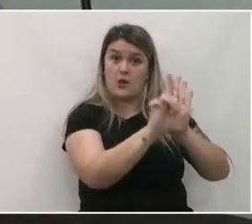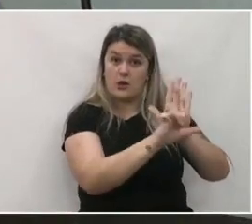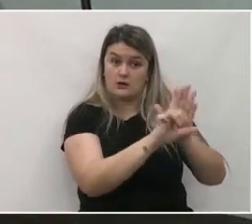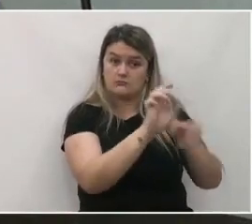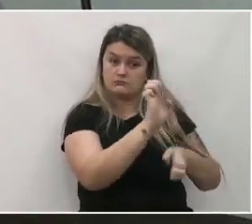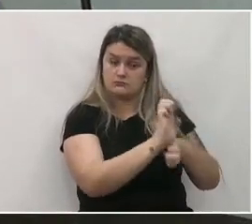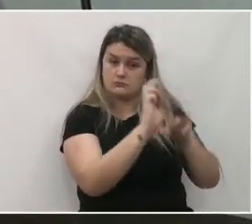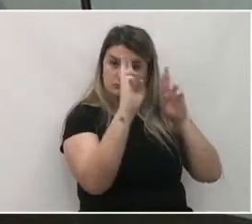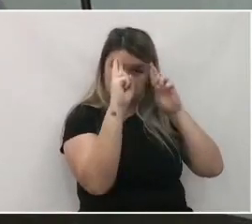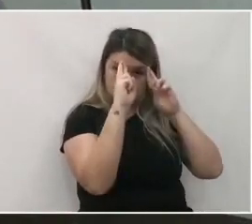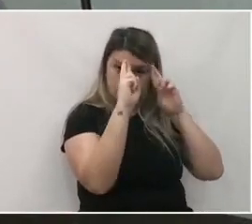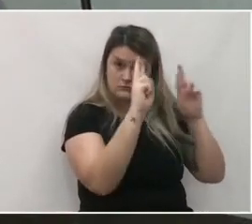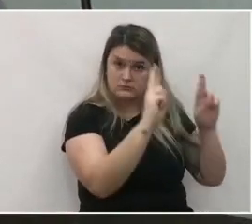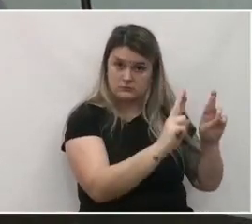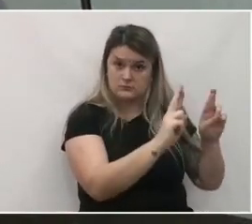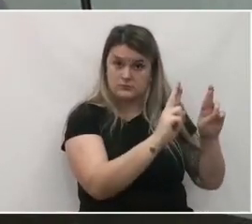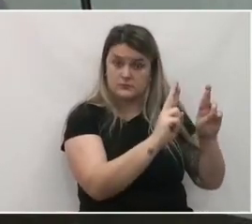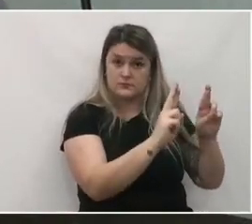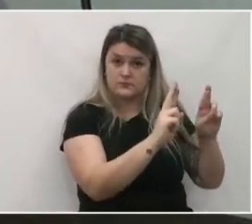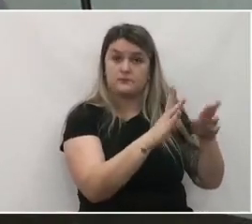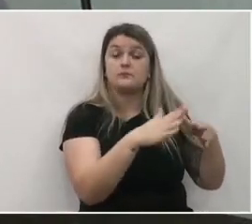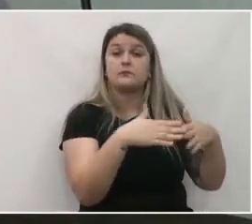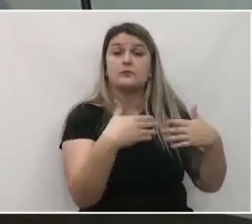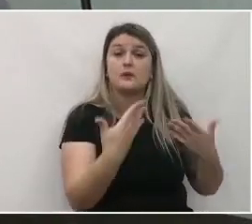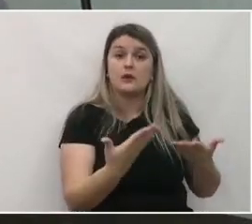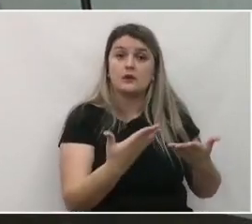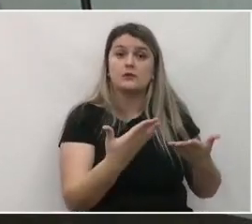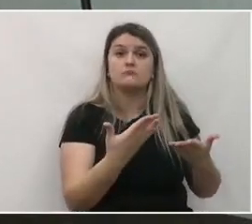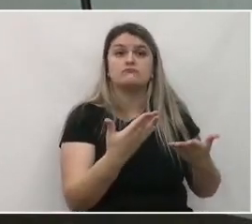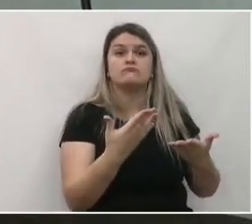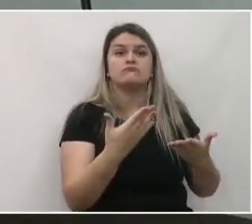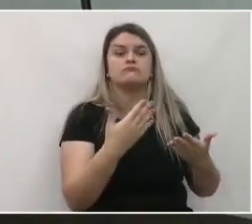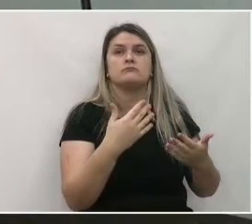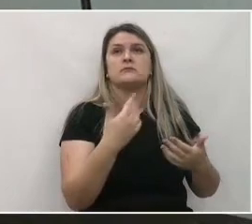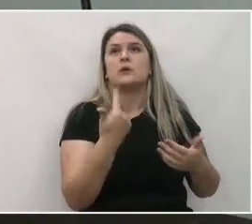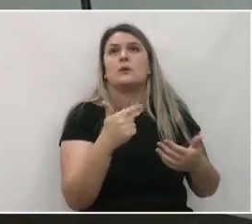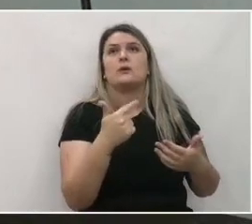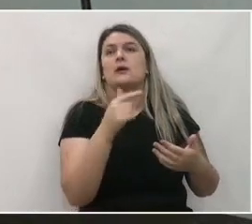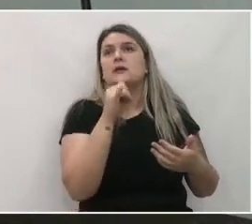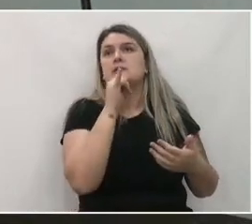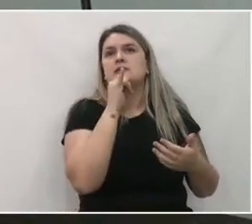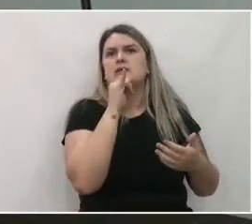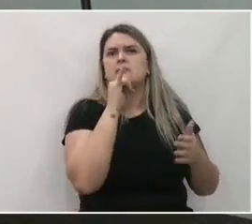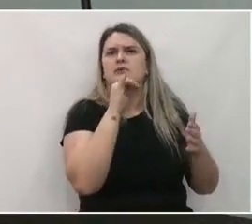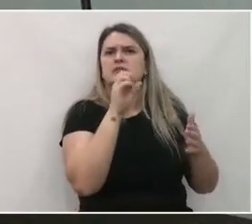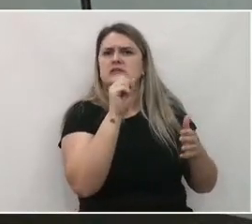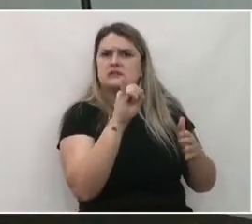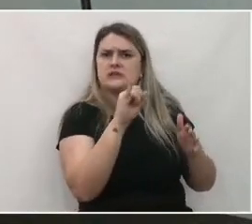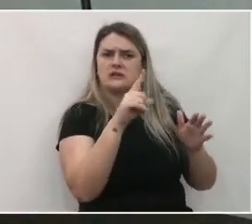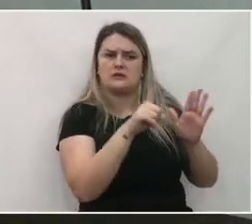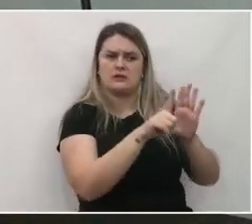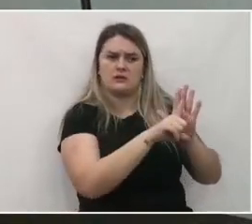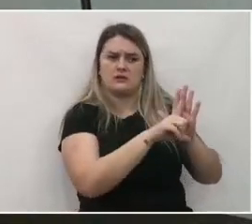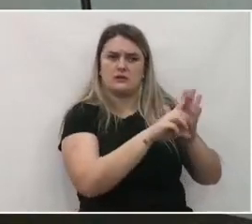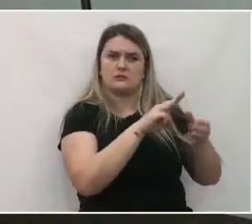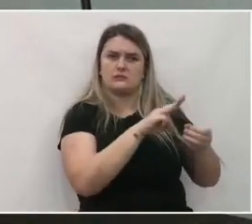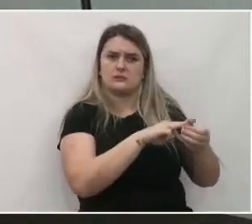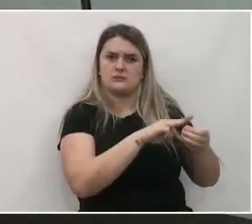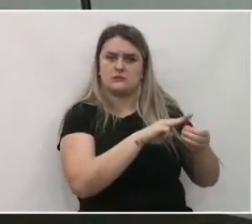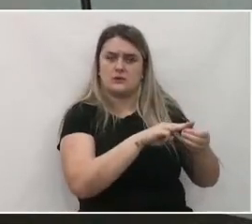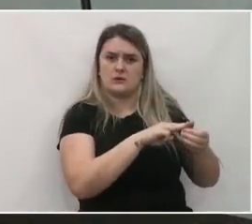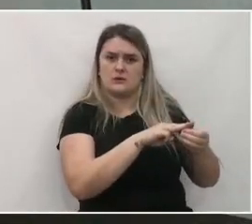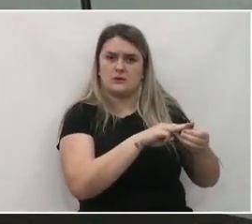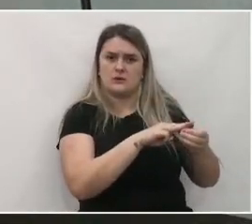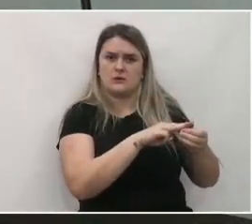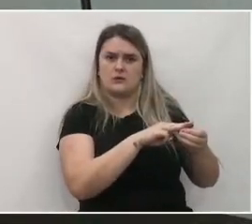que ser obedecida. Então, não há nenhuma condição, digamos, da lei municipal do plano